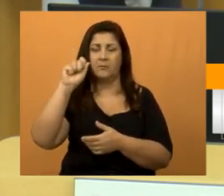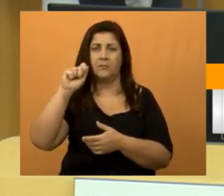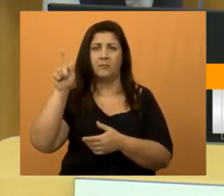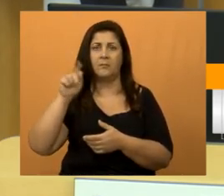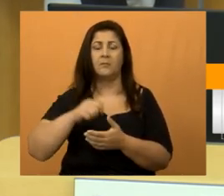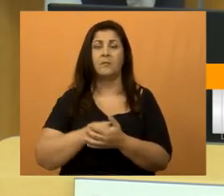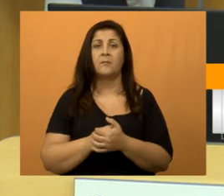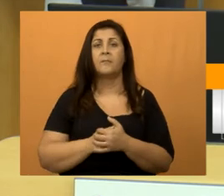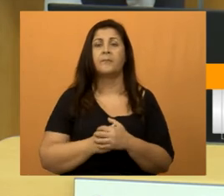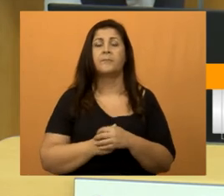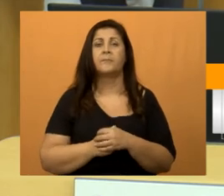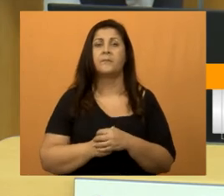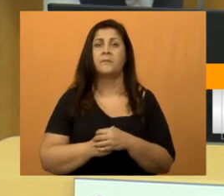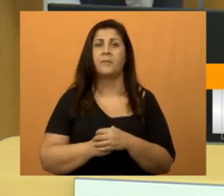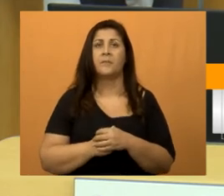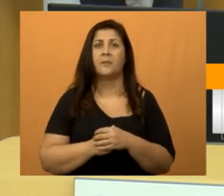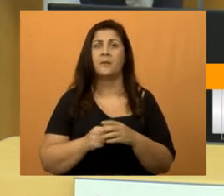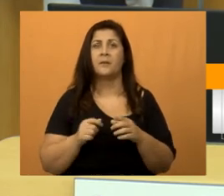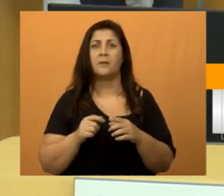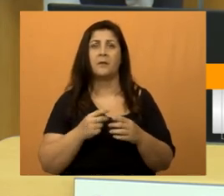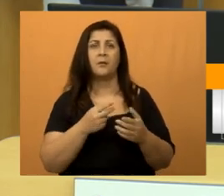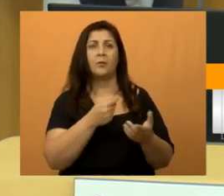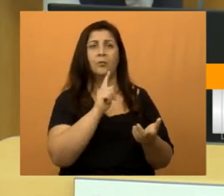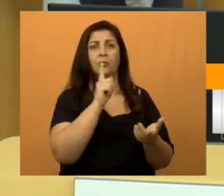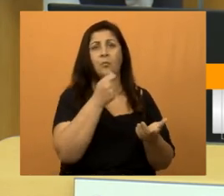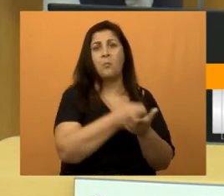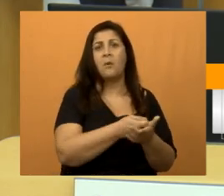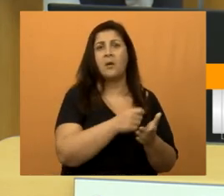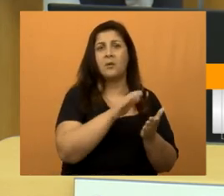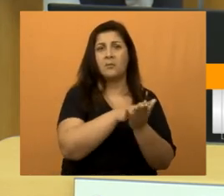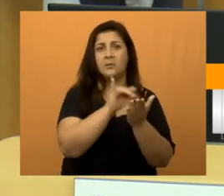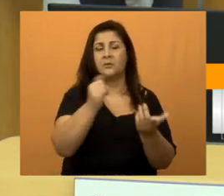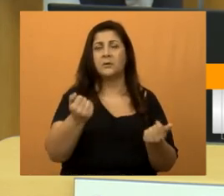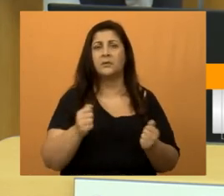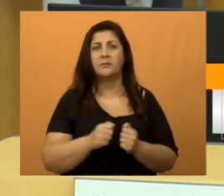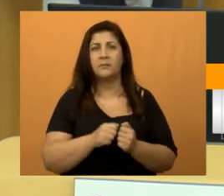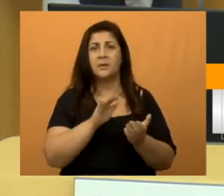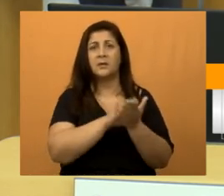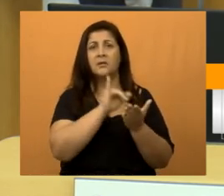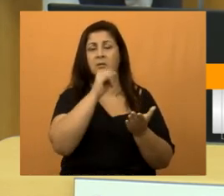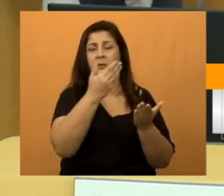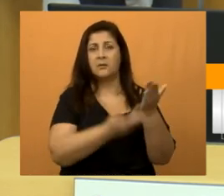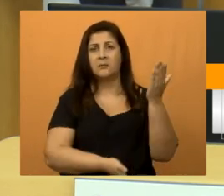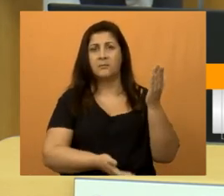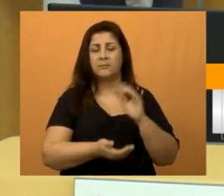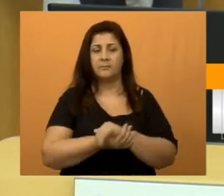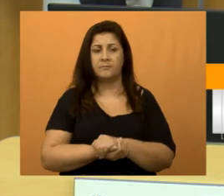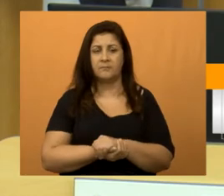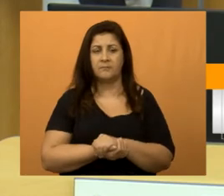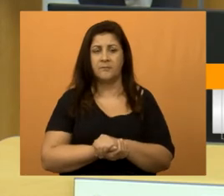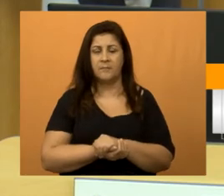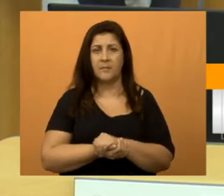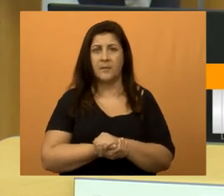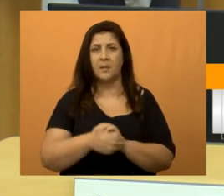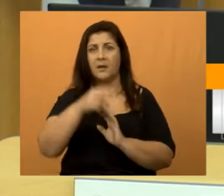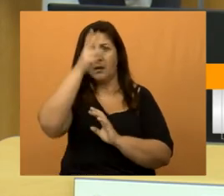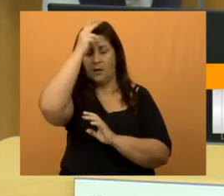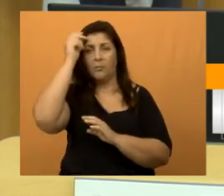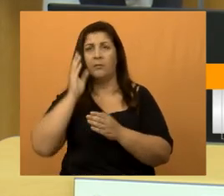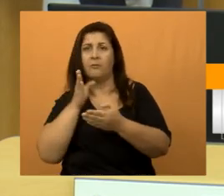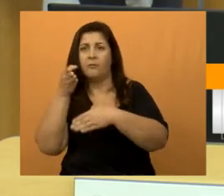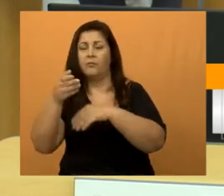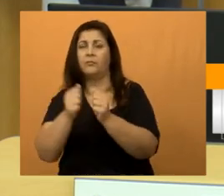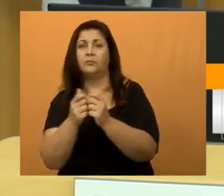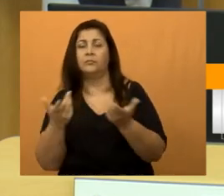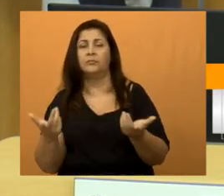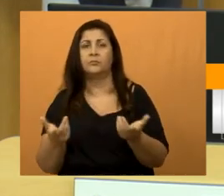E aí não paga para a cidade de Jacareí e Jacareí está aprendendo sobre isso aqui. A Isaías esteve lá também junto comigo lá ontem